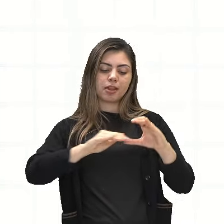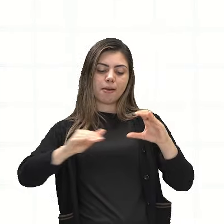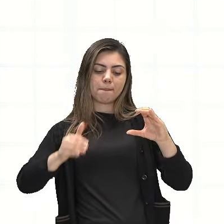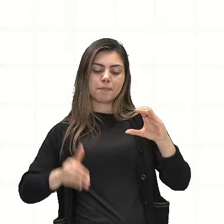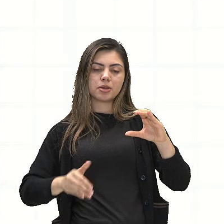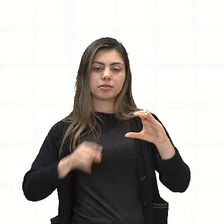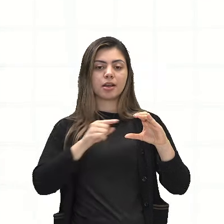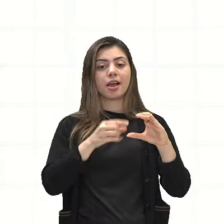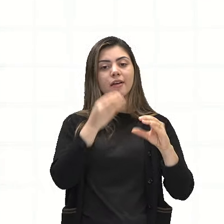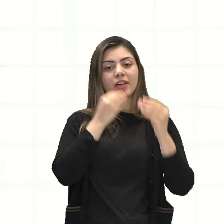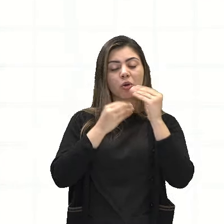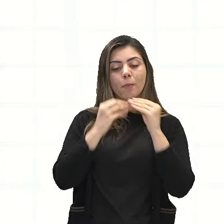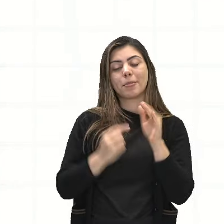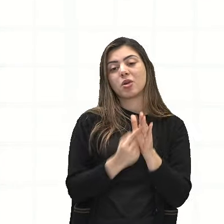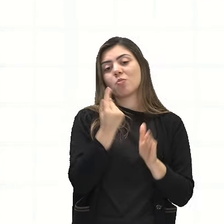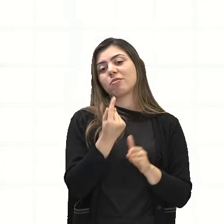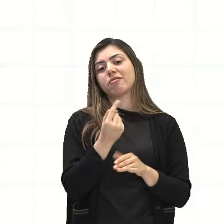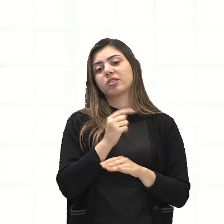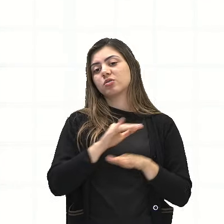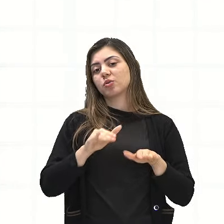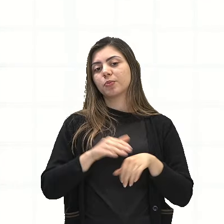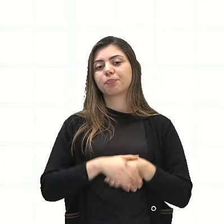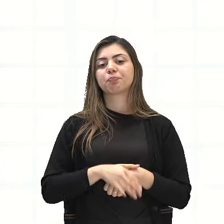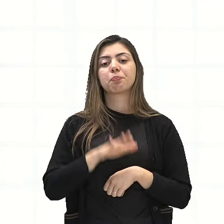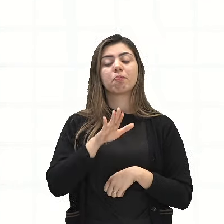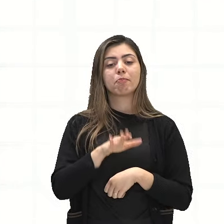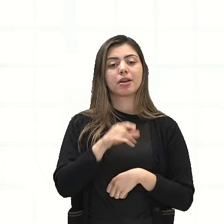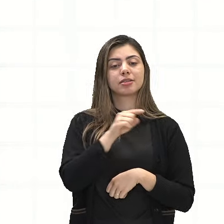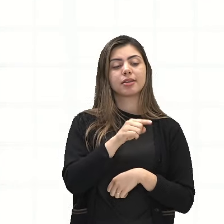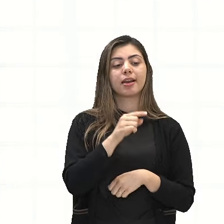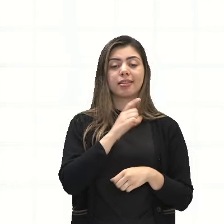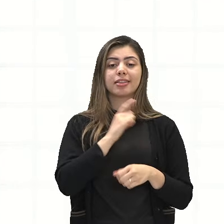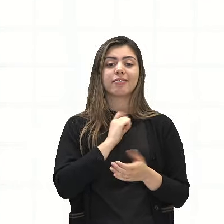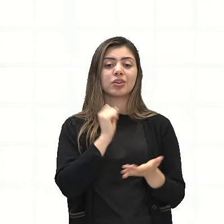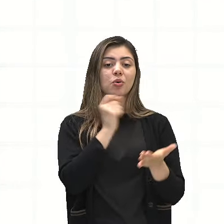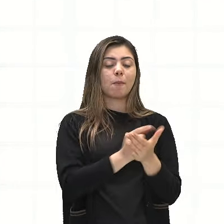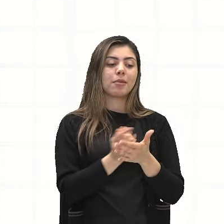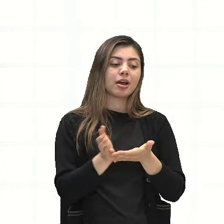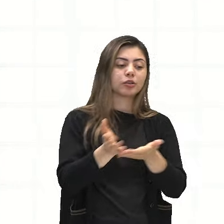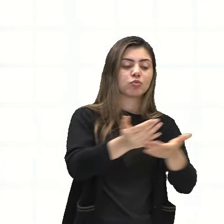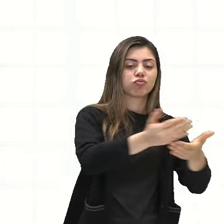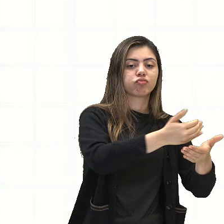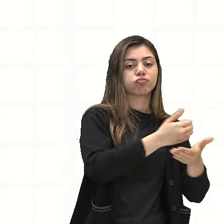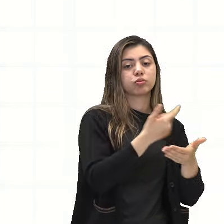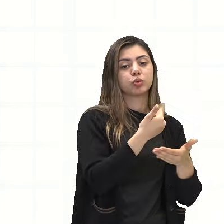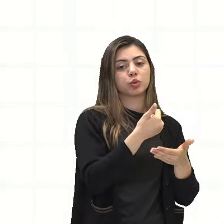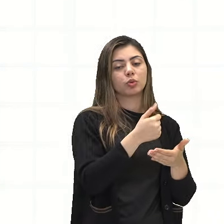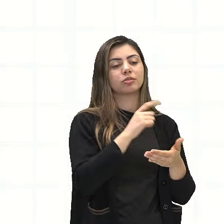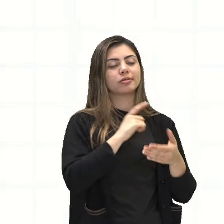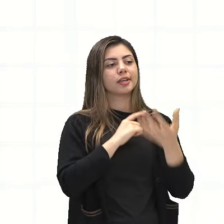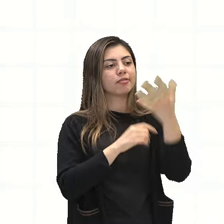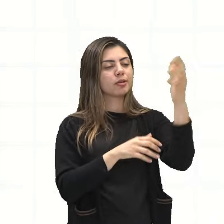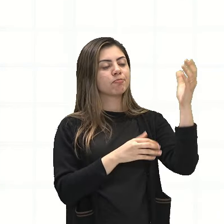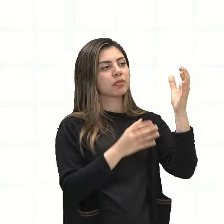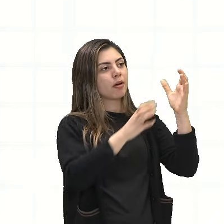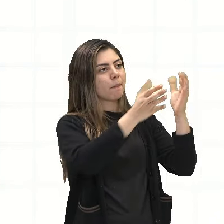comida outra vez, embora tenha sido comprada dúzia, colhida ao centro.